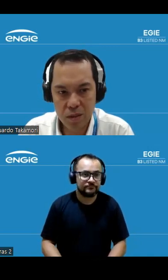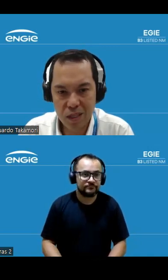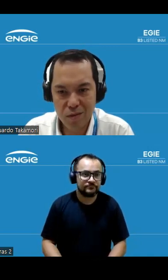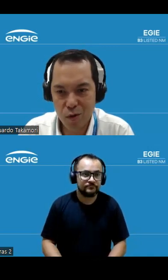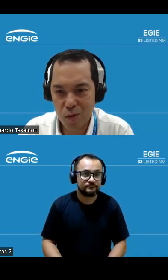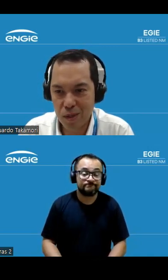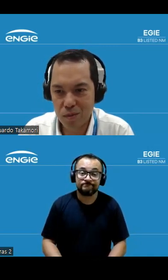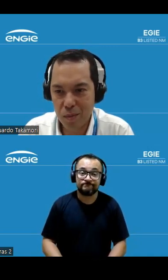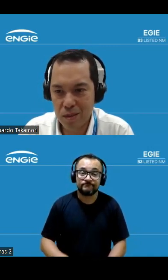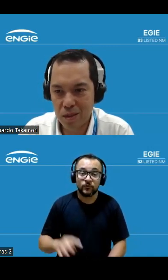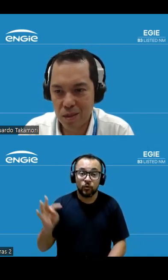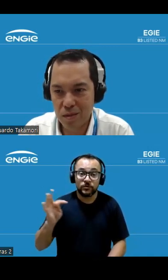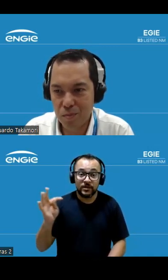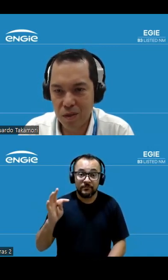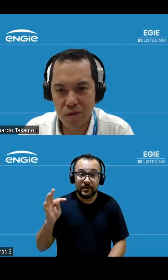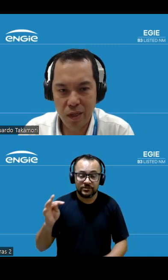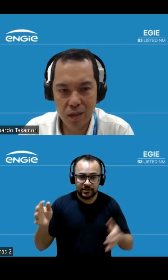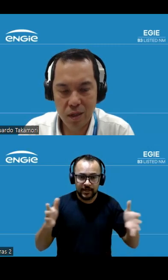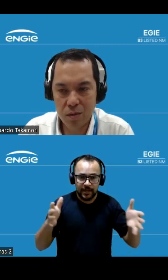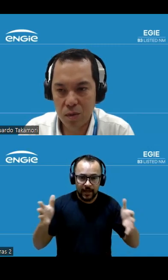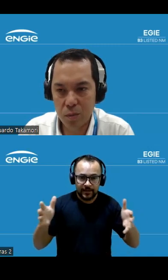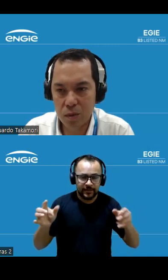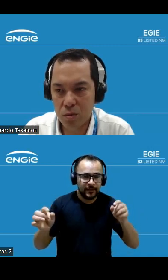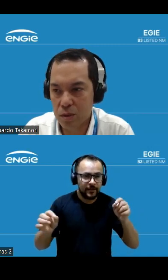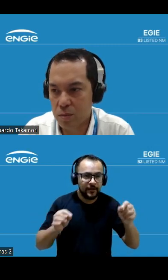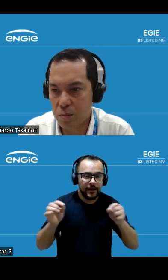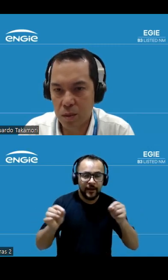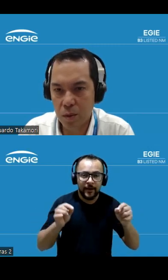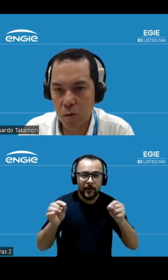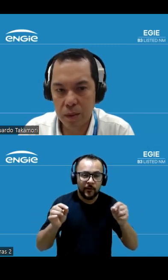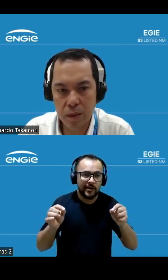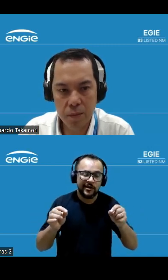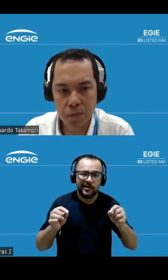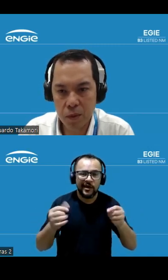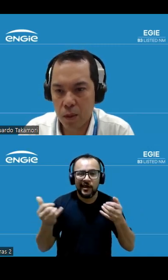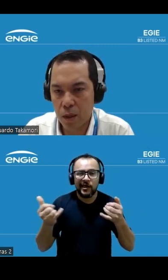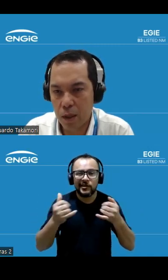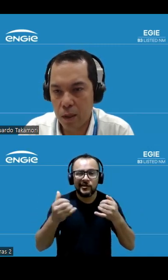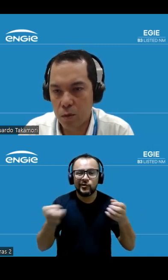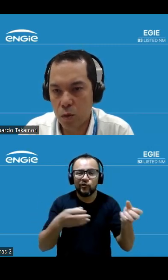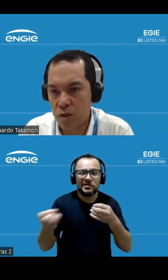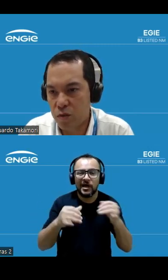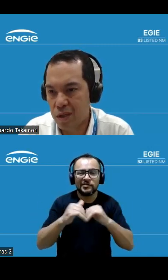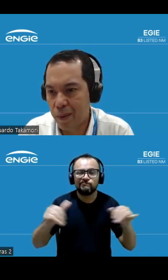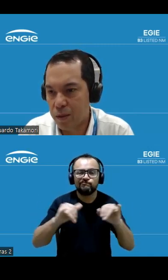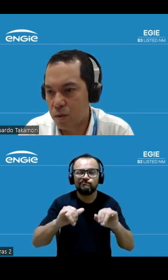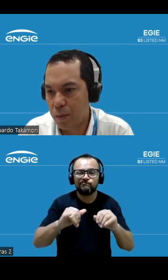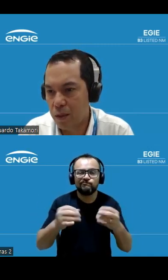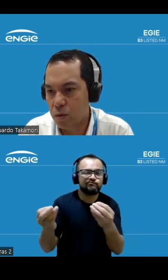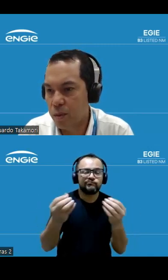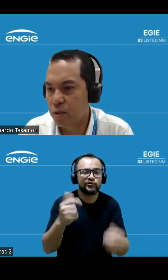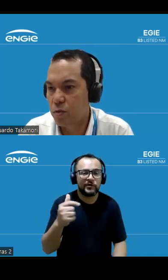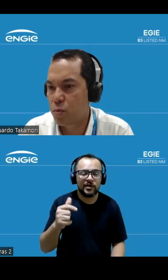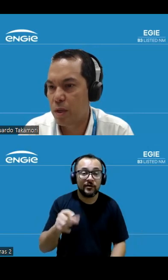trimestre de certa forma é um trimestre play vanilla que não tem muitas coisas para comentar quanto ao endividamento